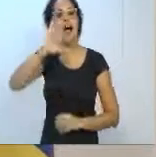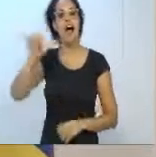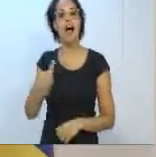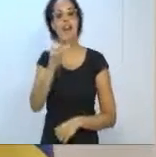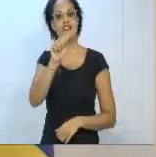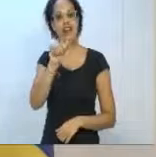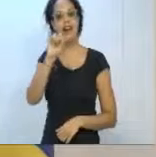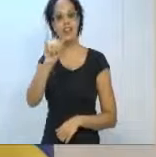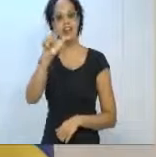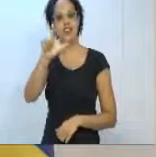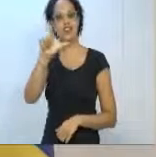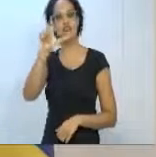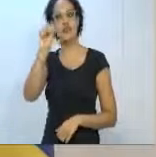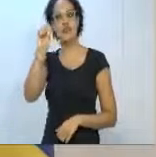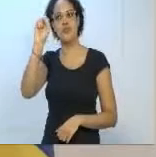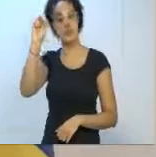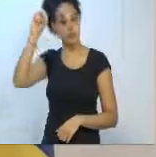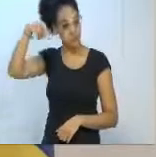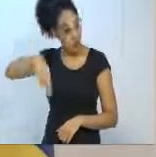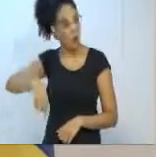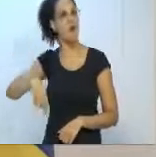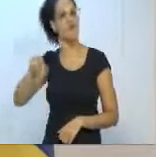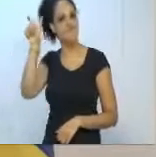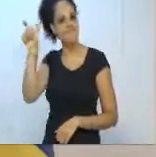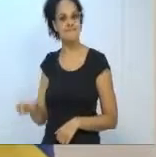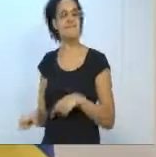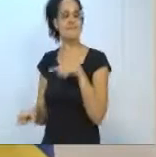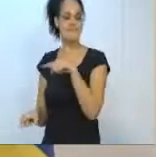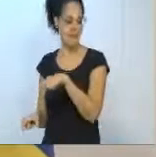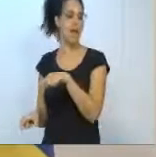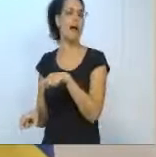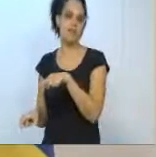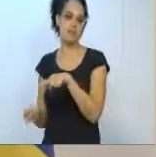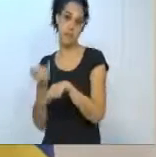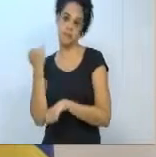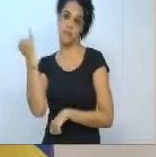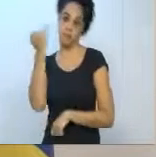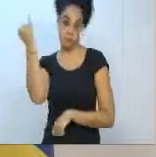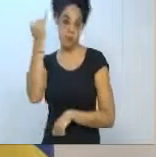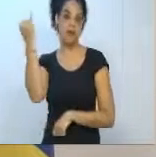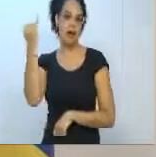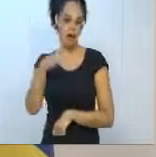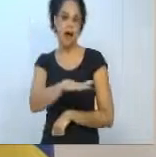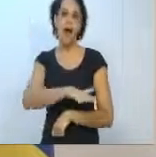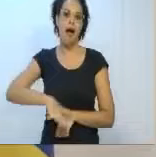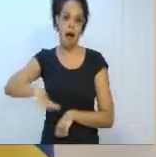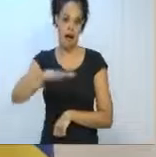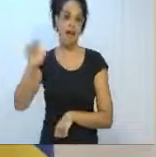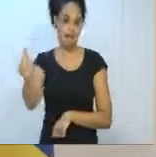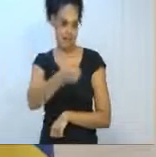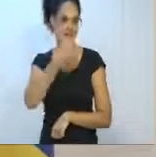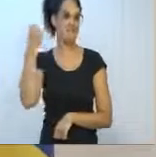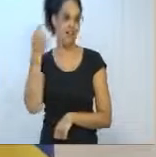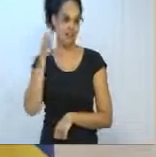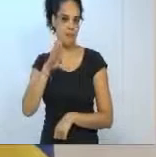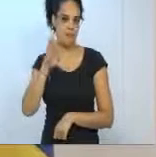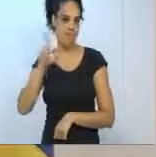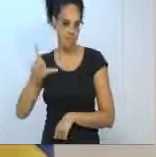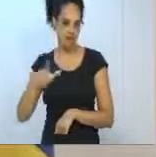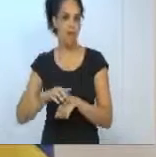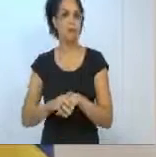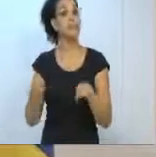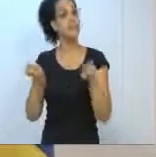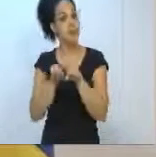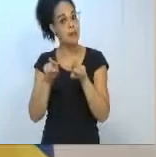por ter lembrado de mim, o Jailson é uma figura muito consistente da cena cervejeira de Blumenau. Gostaria também de agradecer ao